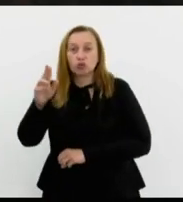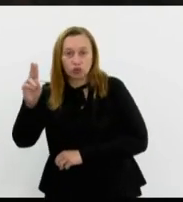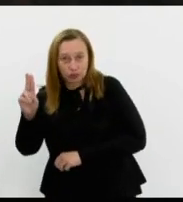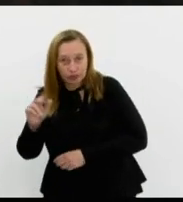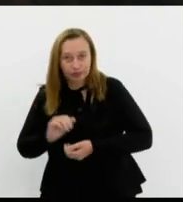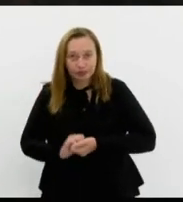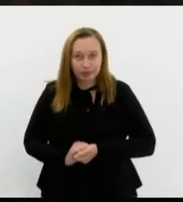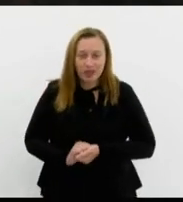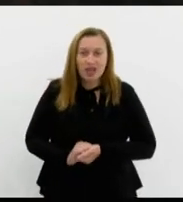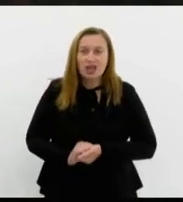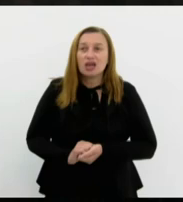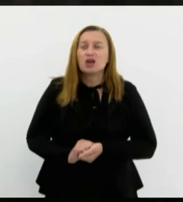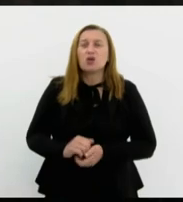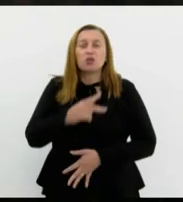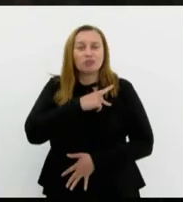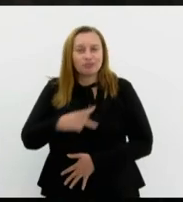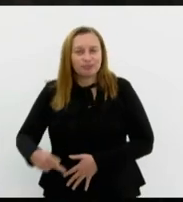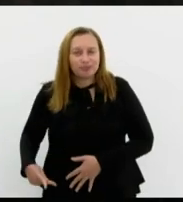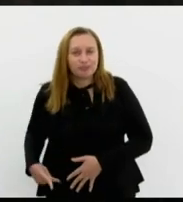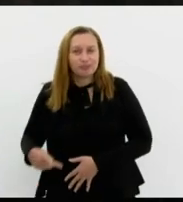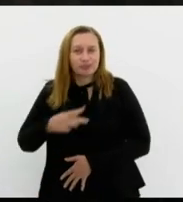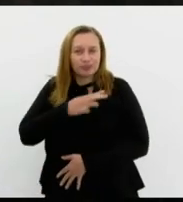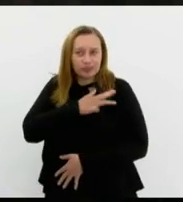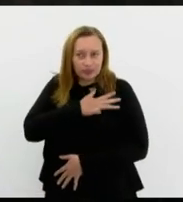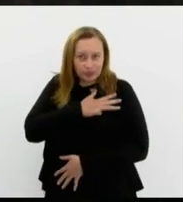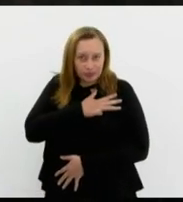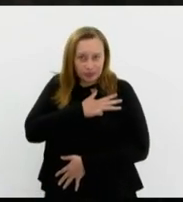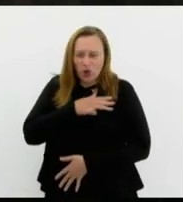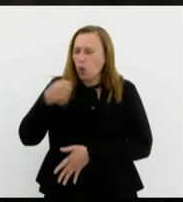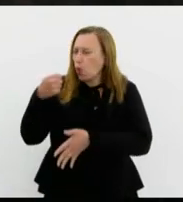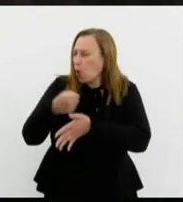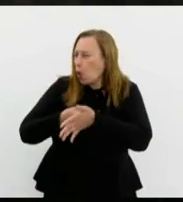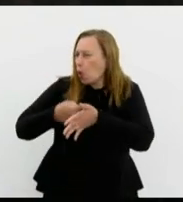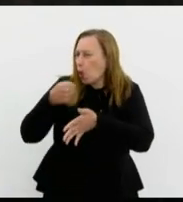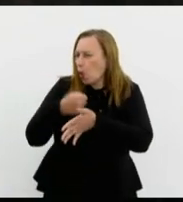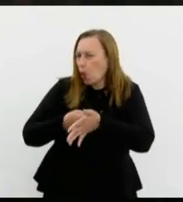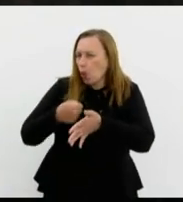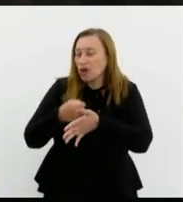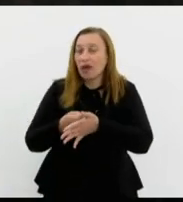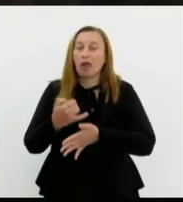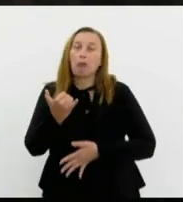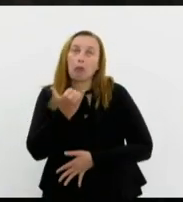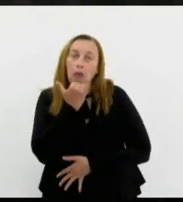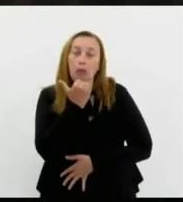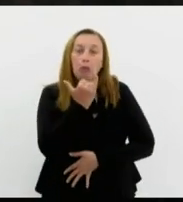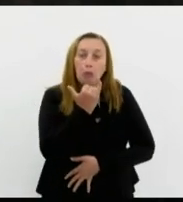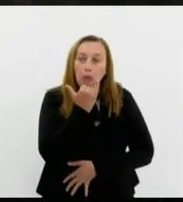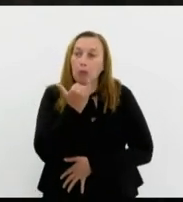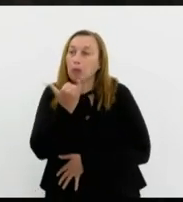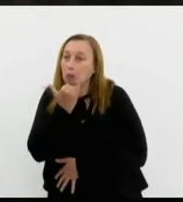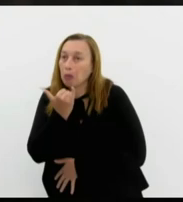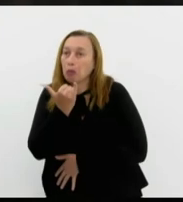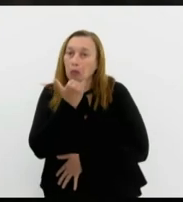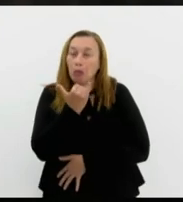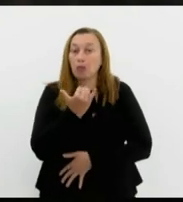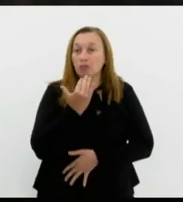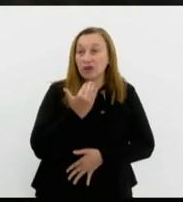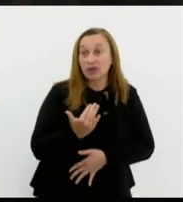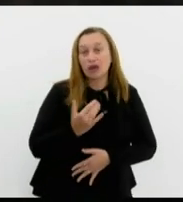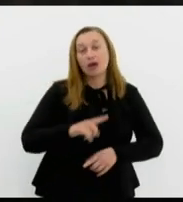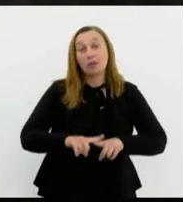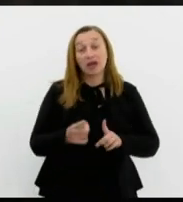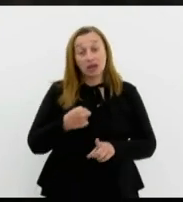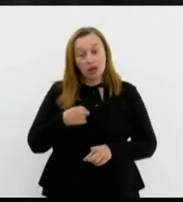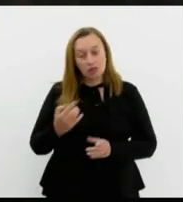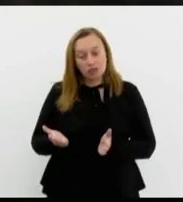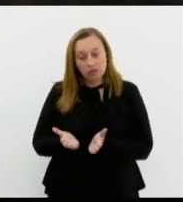que o presidente Lula relute em pedir desculpas, resta-me como cristão e